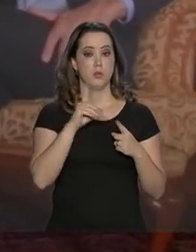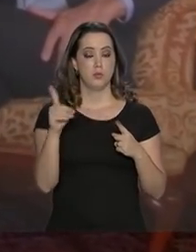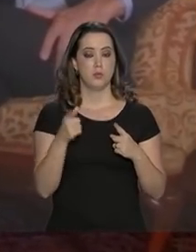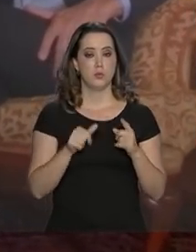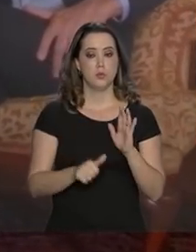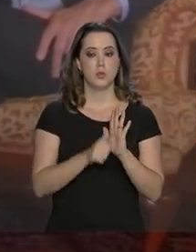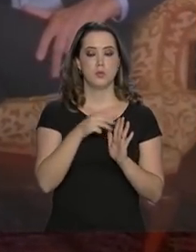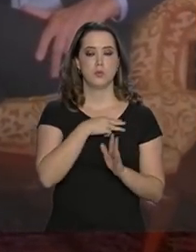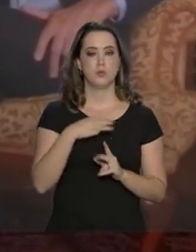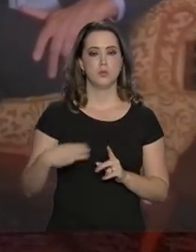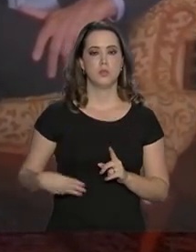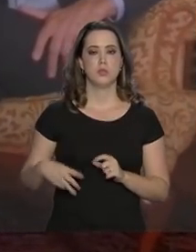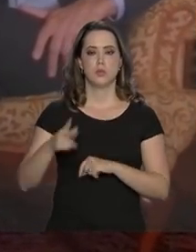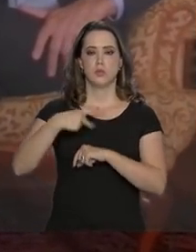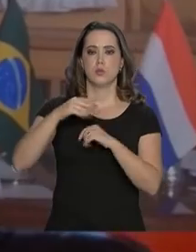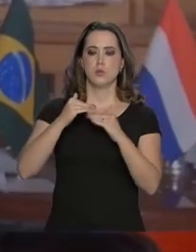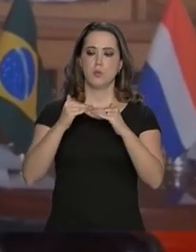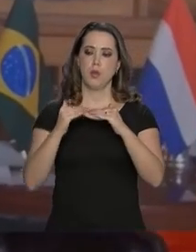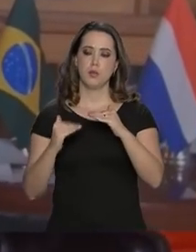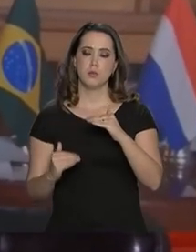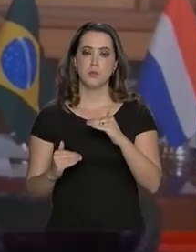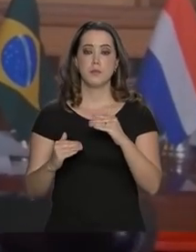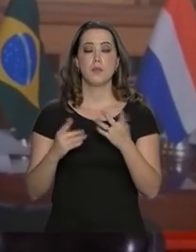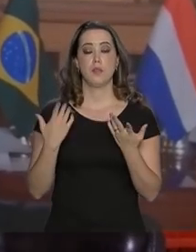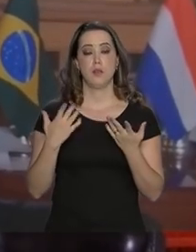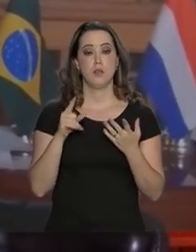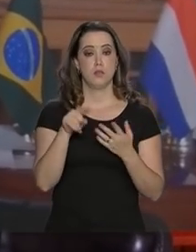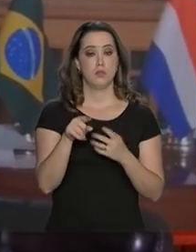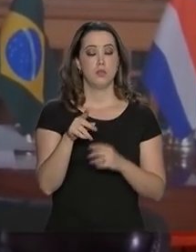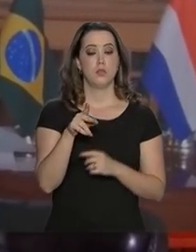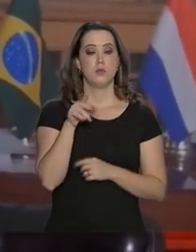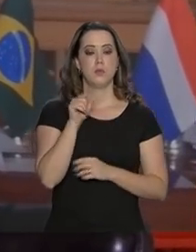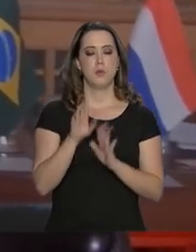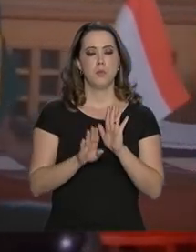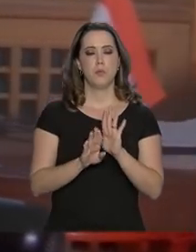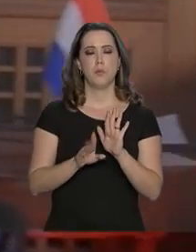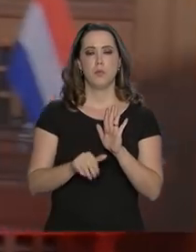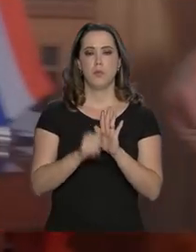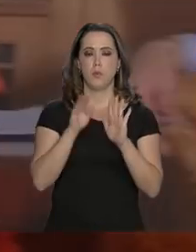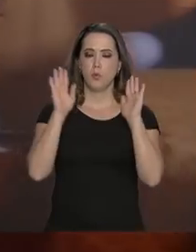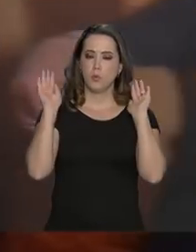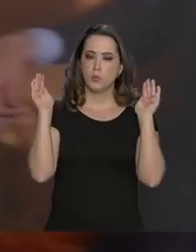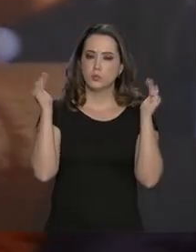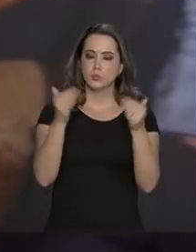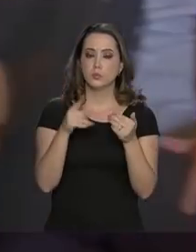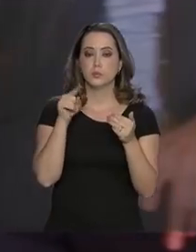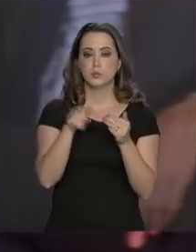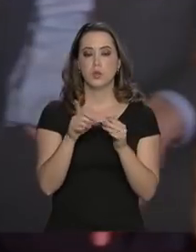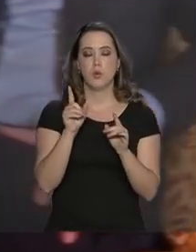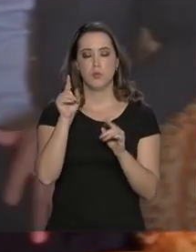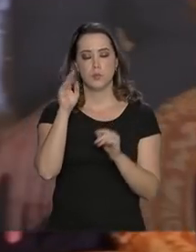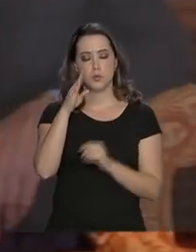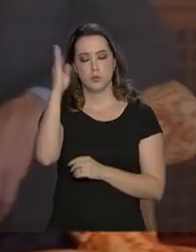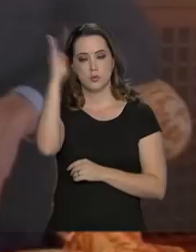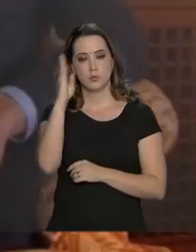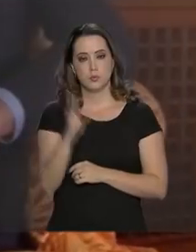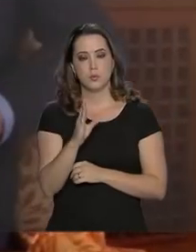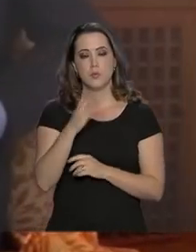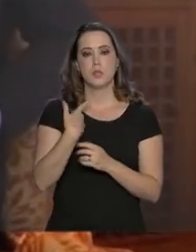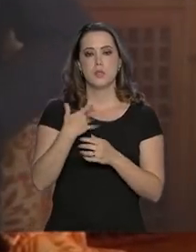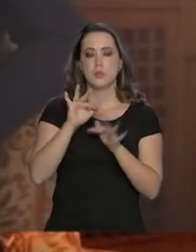com o primeiro-ministro dos Países Baixos. No encontro, o presidente falou da prioridade do governo em transformar o Brasil num país